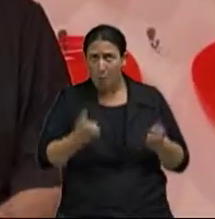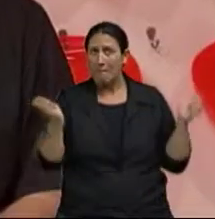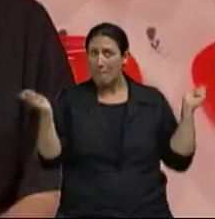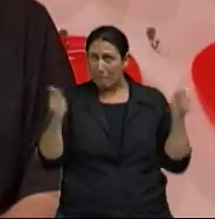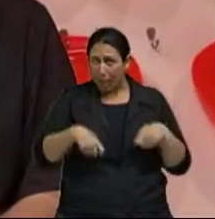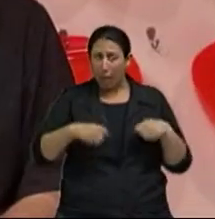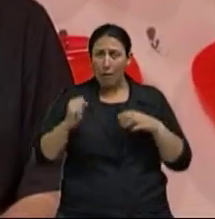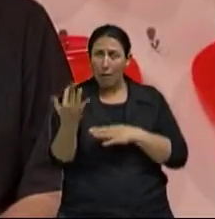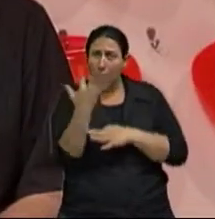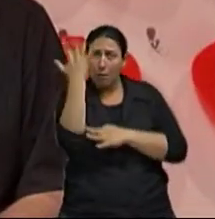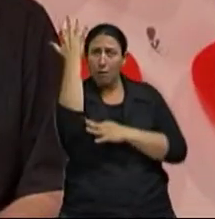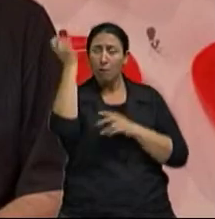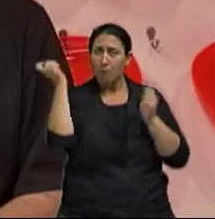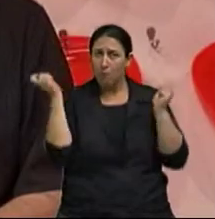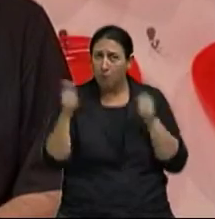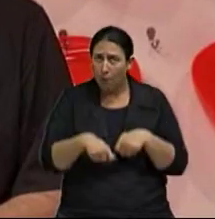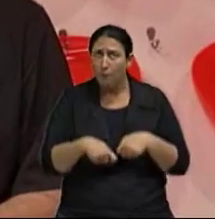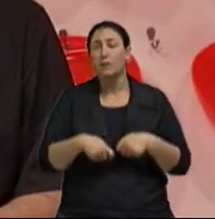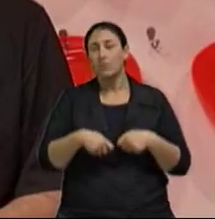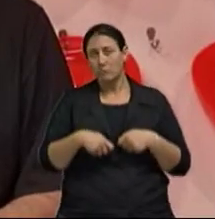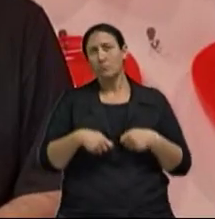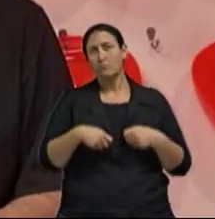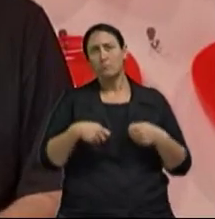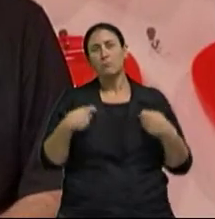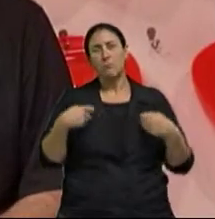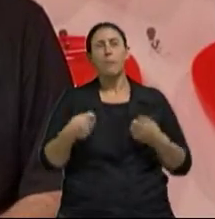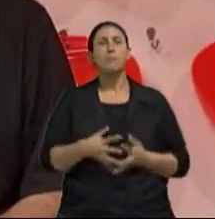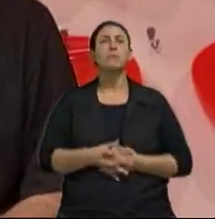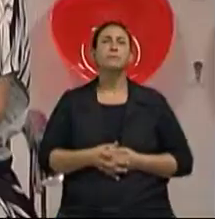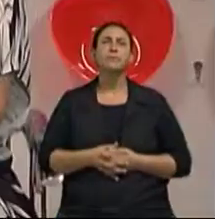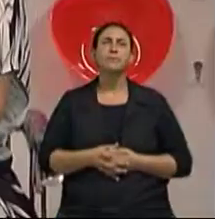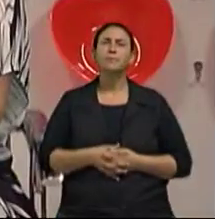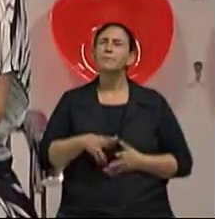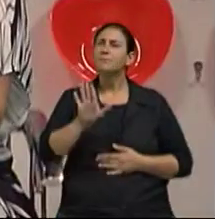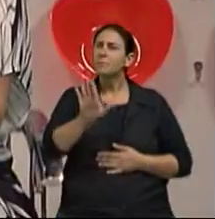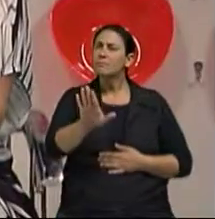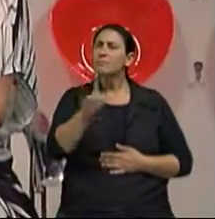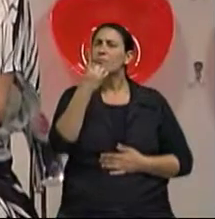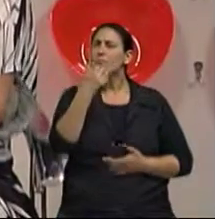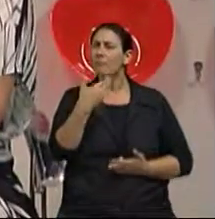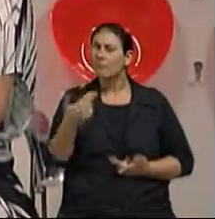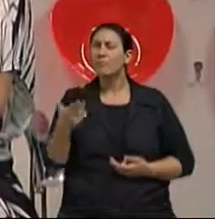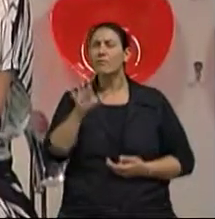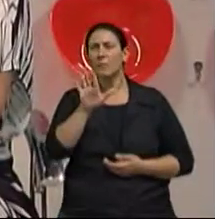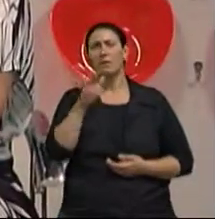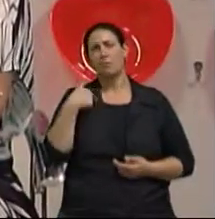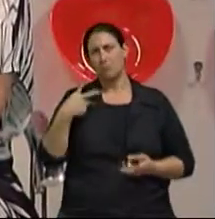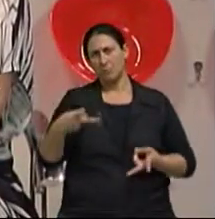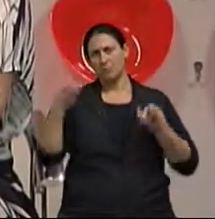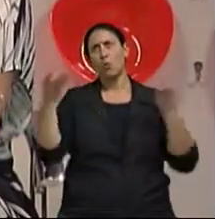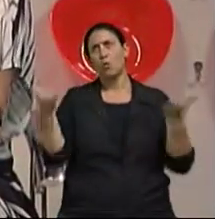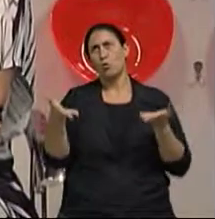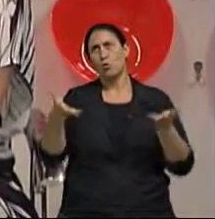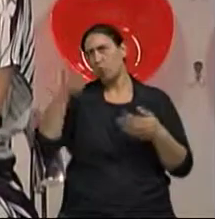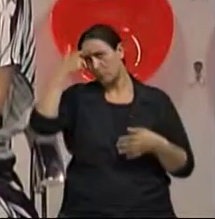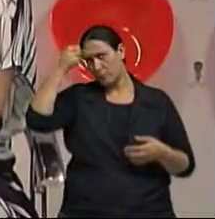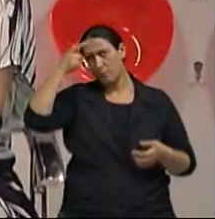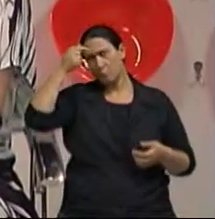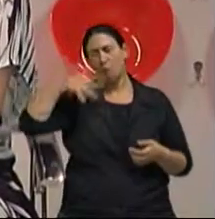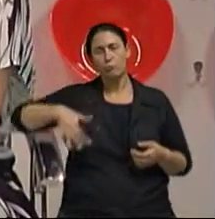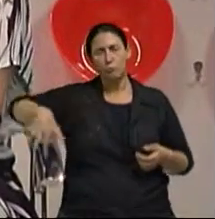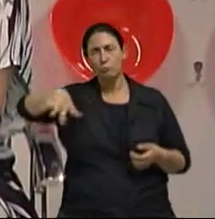volte para aquele local Isso é fundamental E o senhor, como professor, nota essa população que está na universidade hoje Que